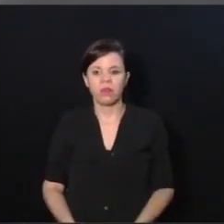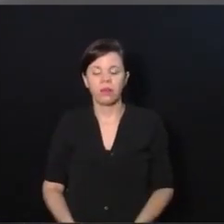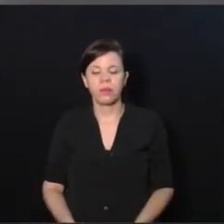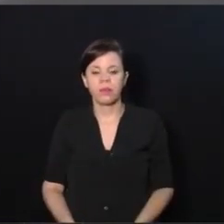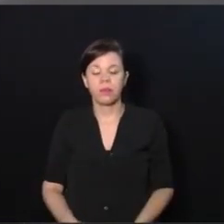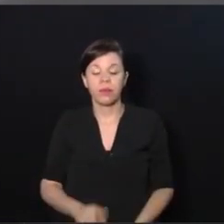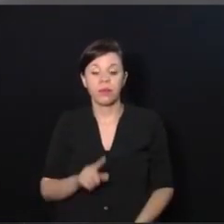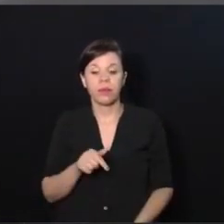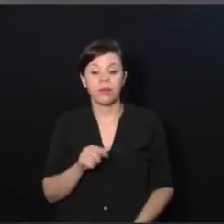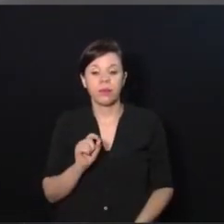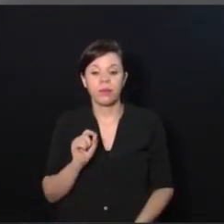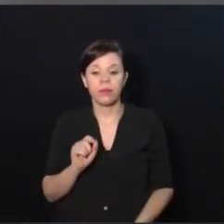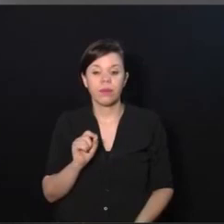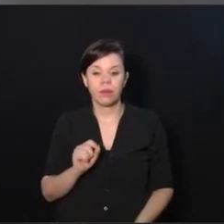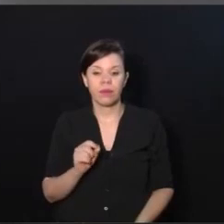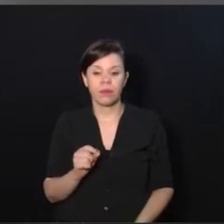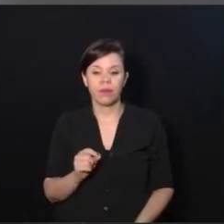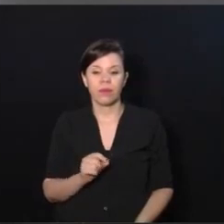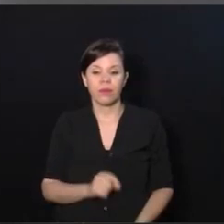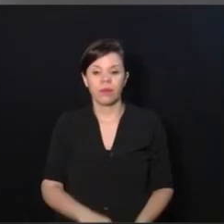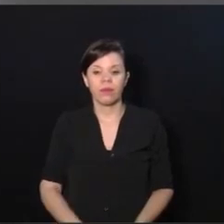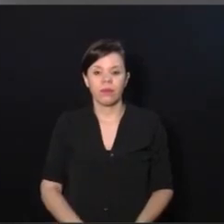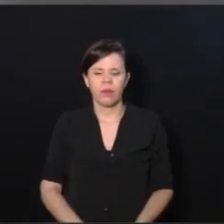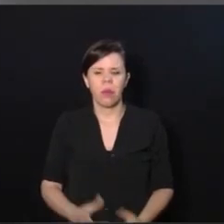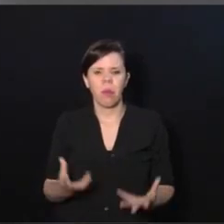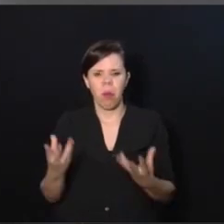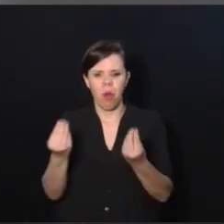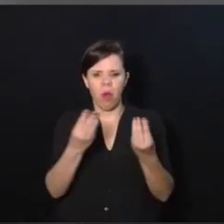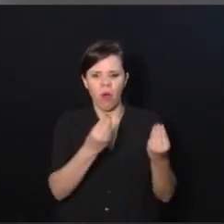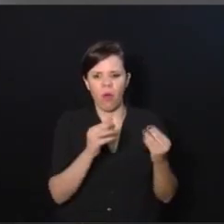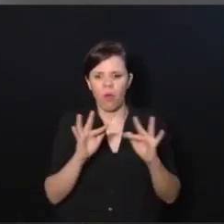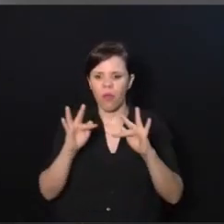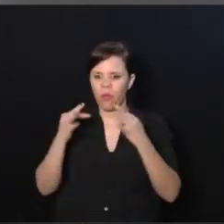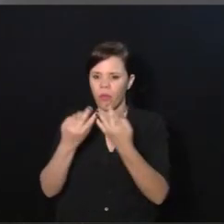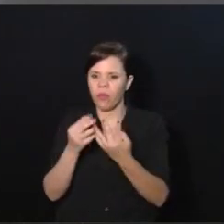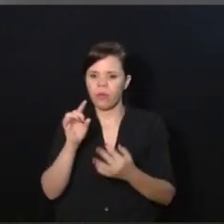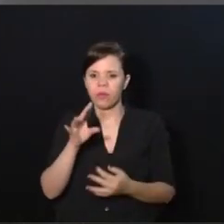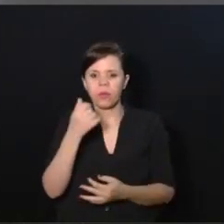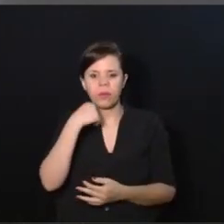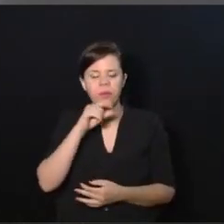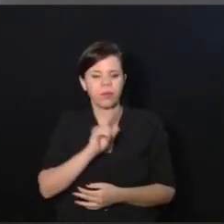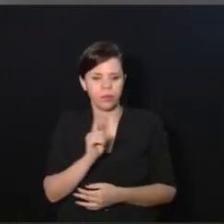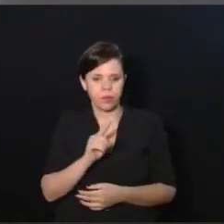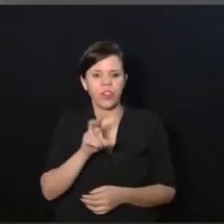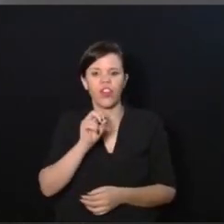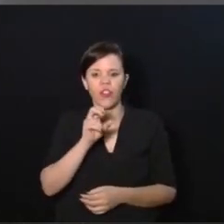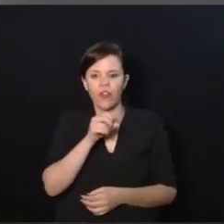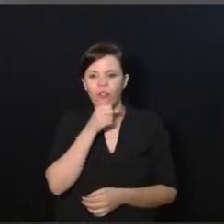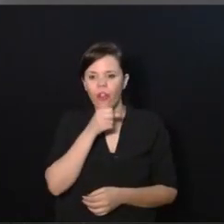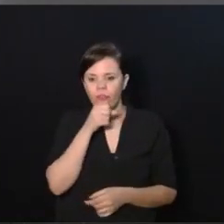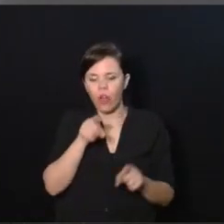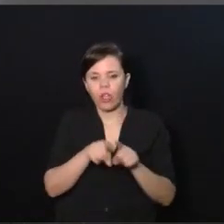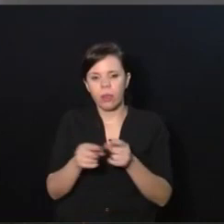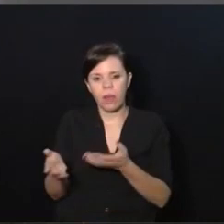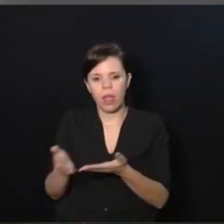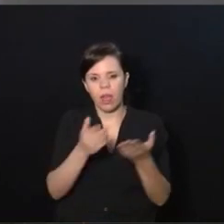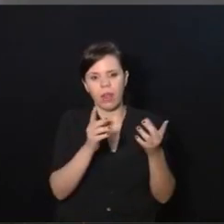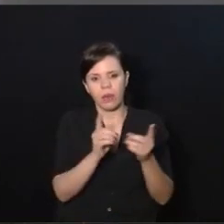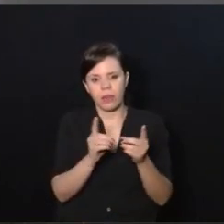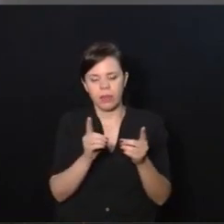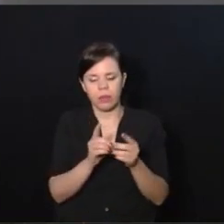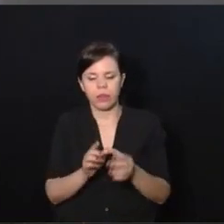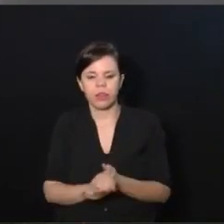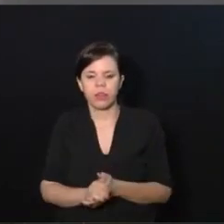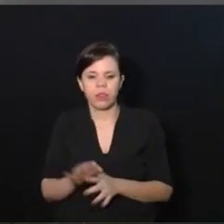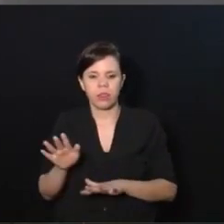Isso daí é o seguinte, tem muita família, aí não vou colocar só a mãe não, porque às vezes é a avó que leva para o atendimento, porque às vezes a